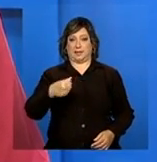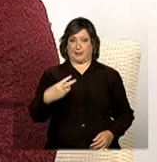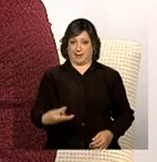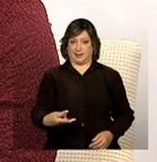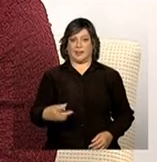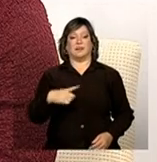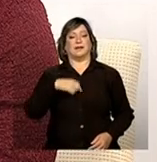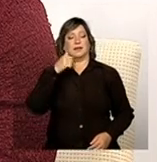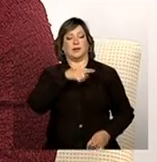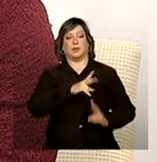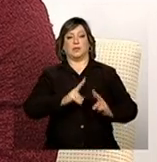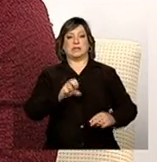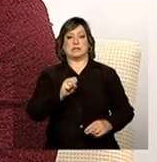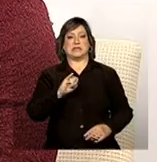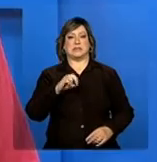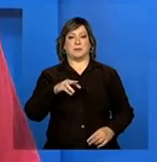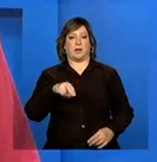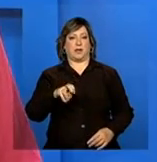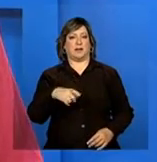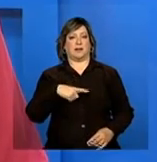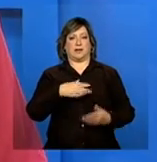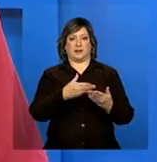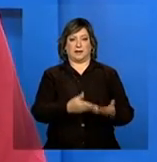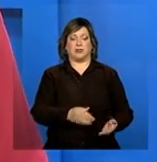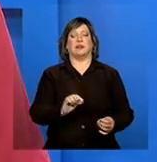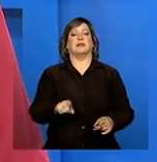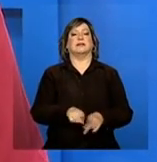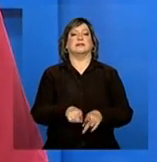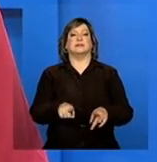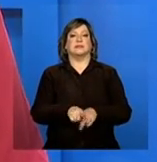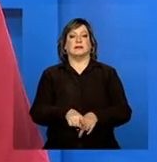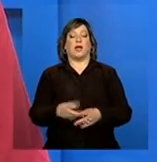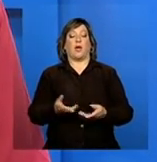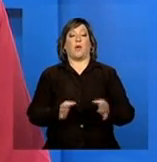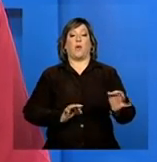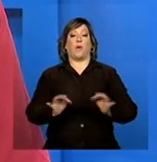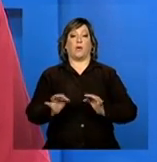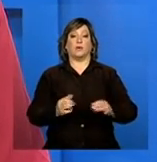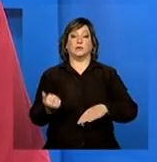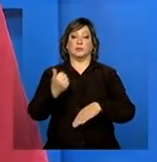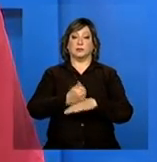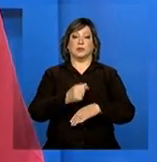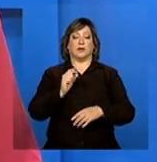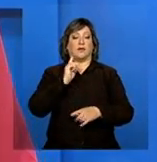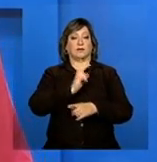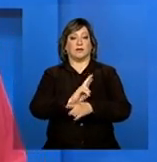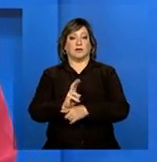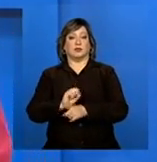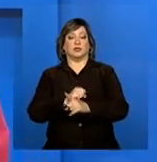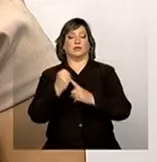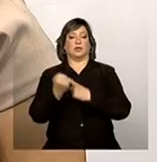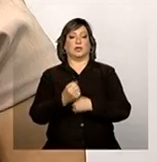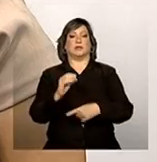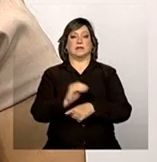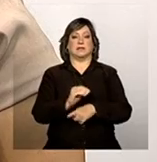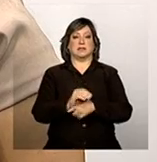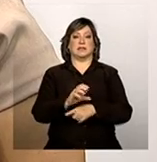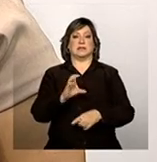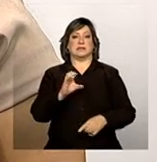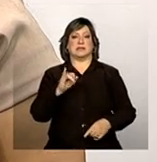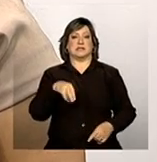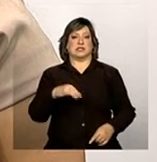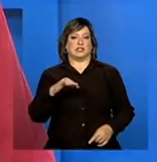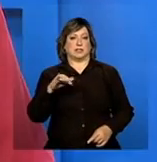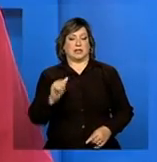de Gestão do SUA, Simônia Buquerque, e agora a coordenadora substituta de Vigilância Socioassistencial, Cintia Santos.